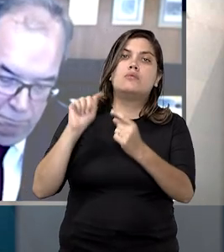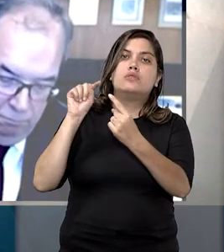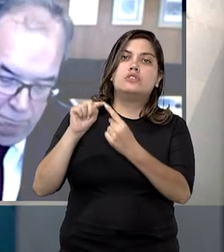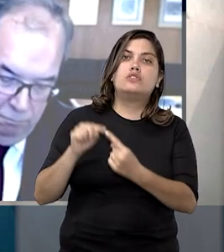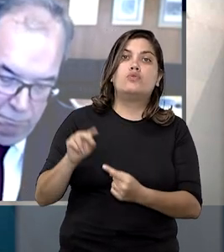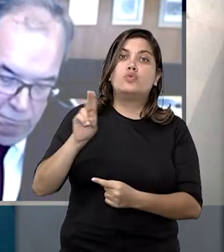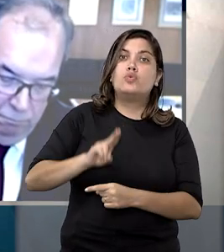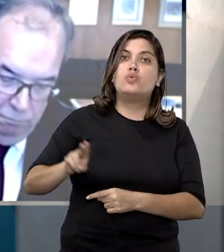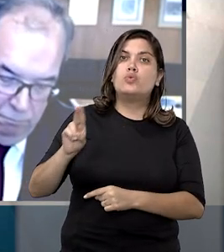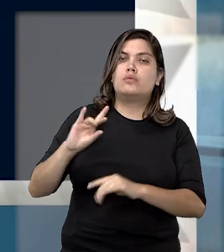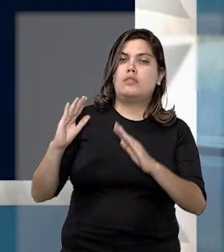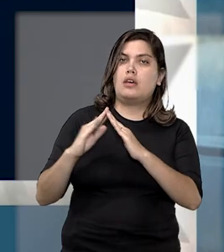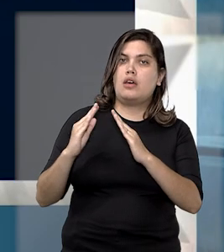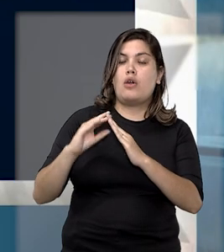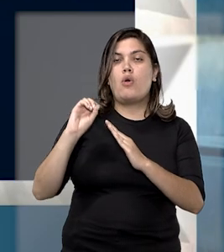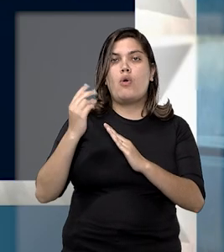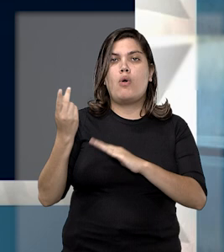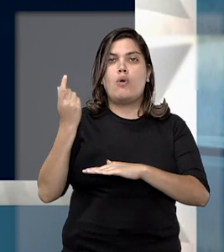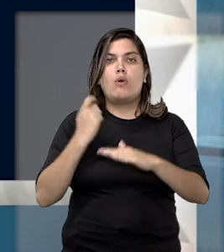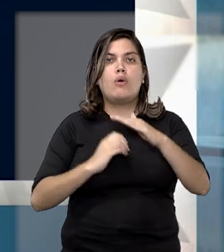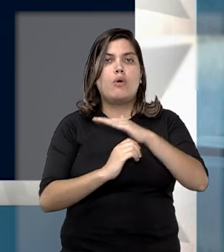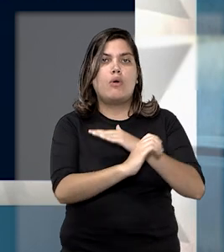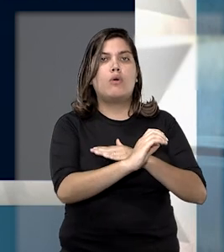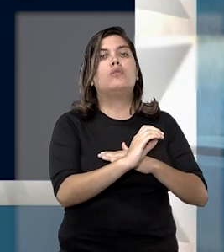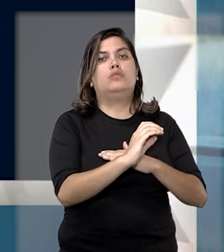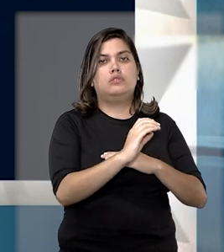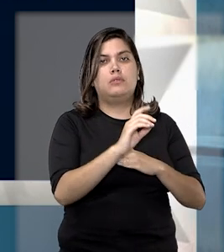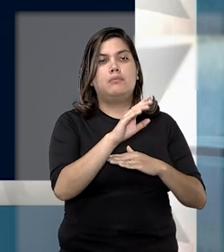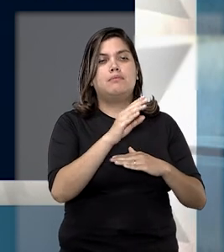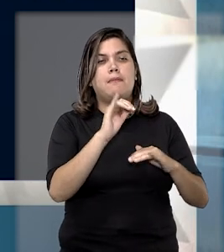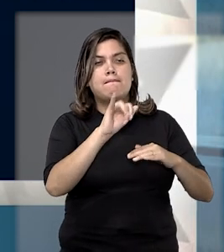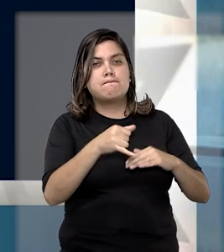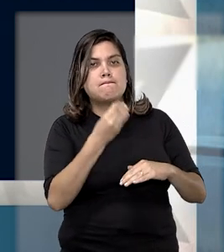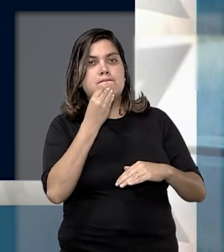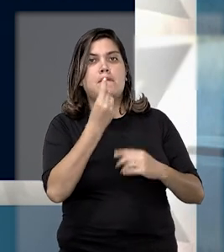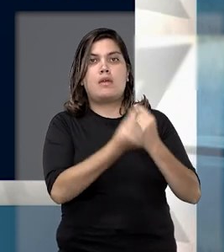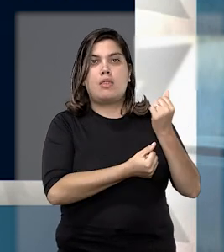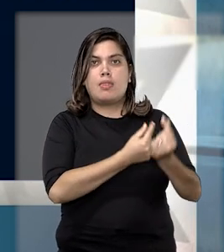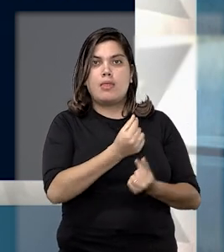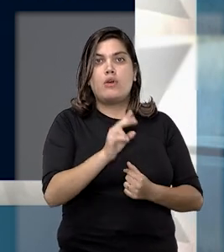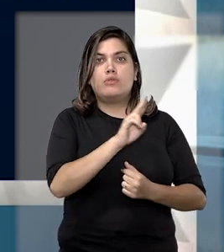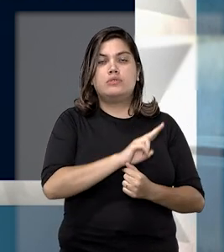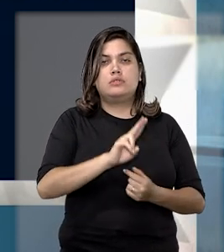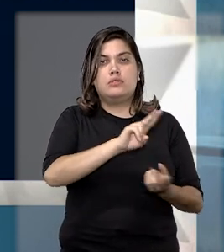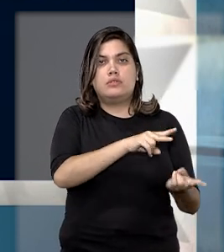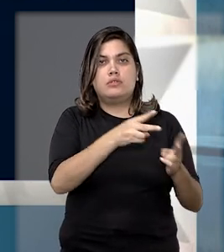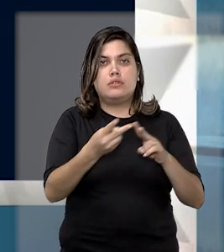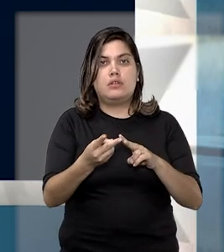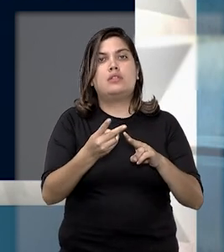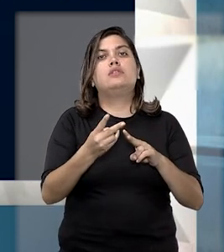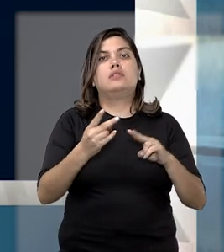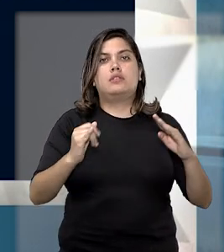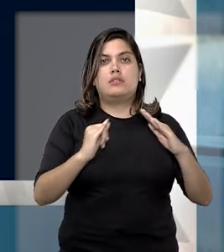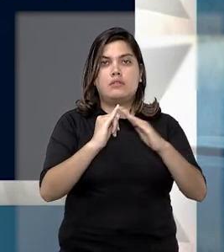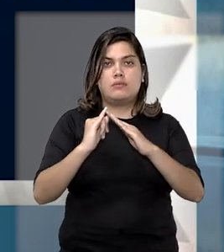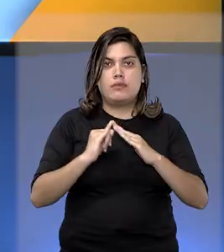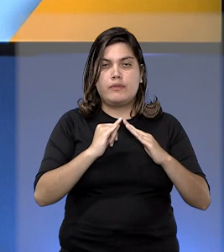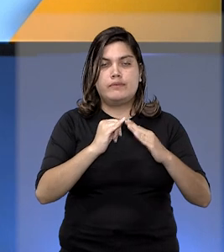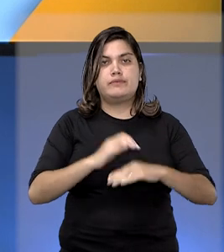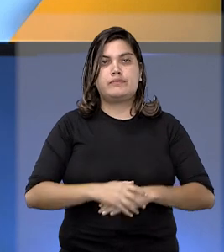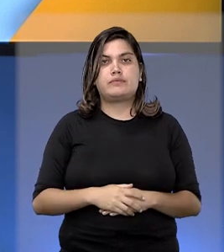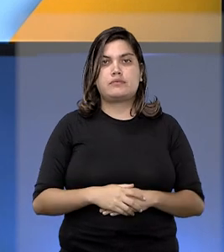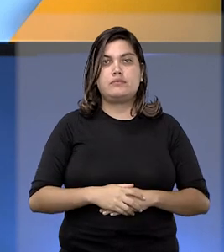finalidade de uso do bem ou pelo desvio de eventual proveito econômico obtido com a transferência de propriedade.